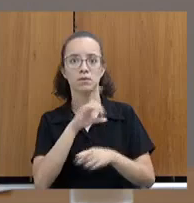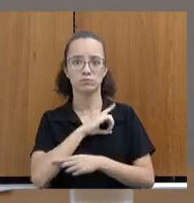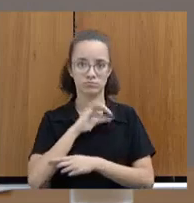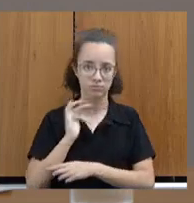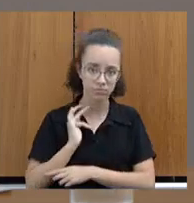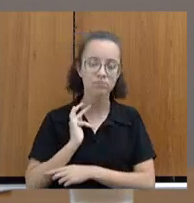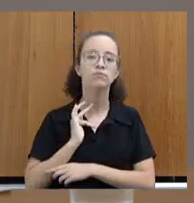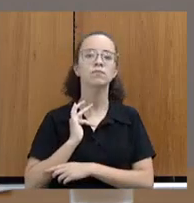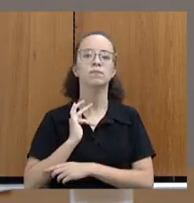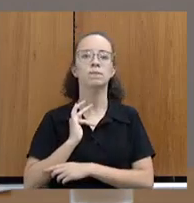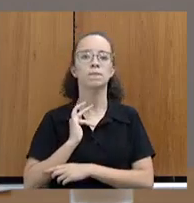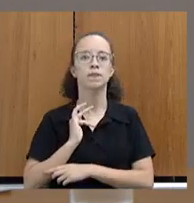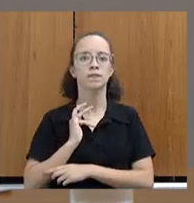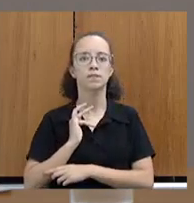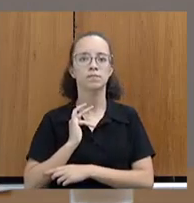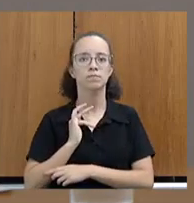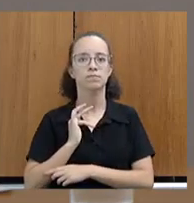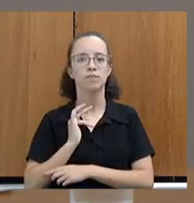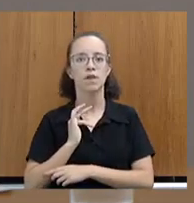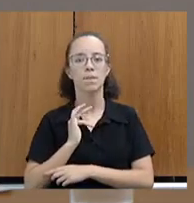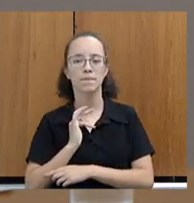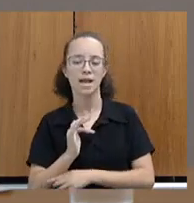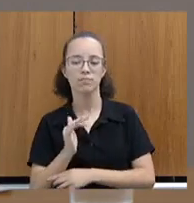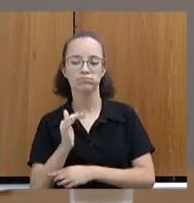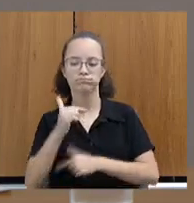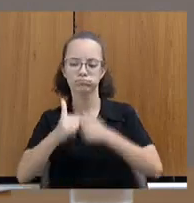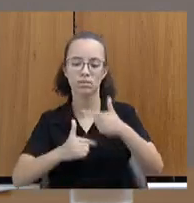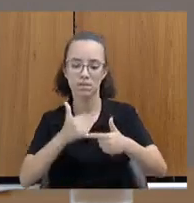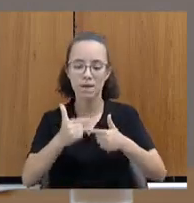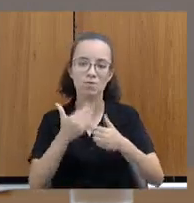justamente para aprimorar essas ações.